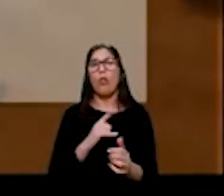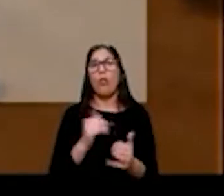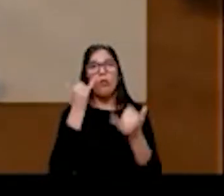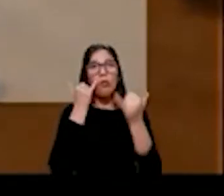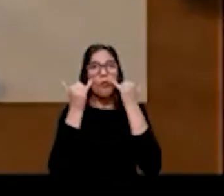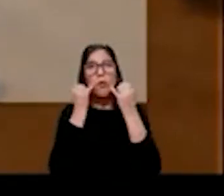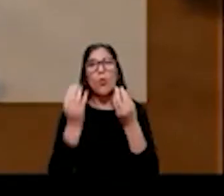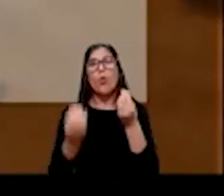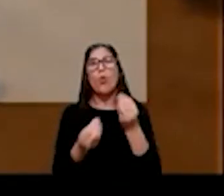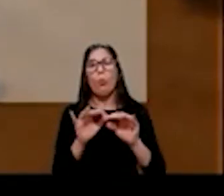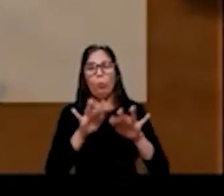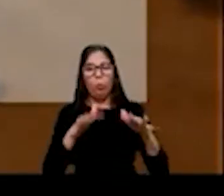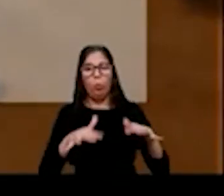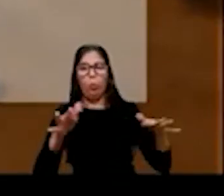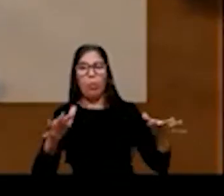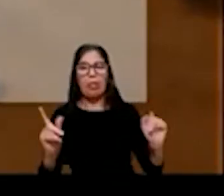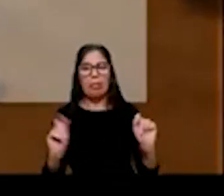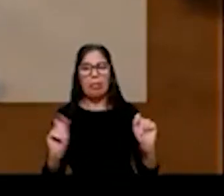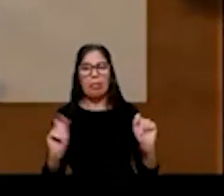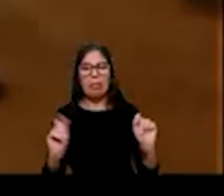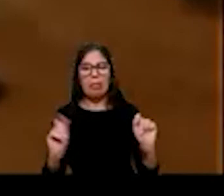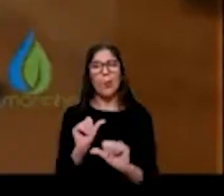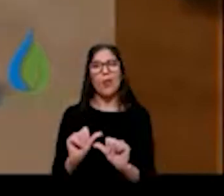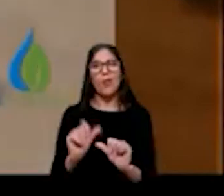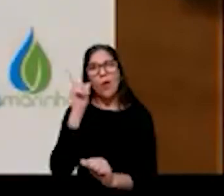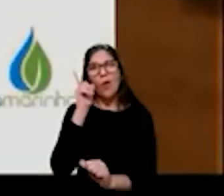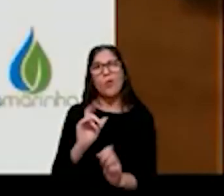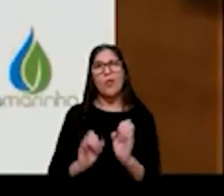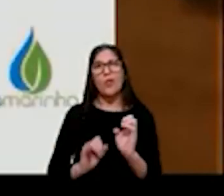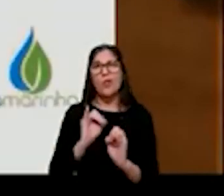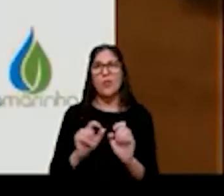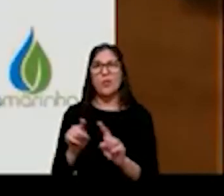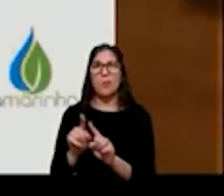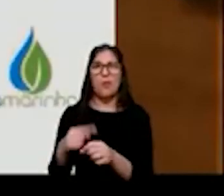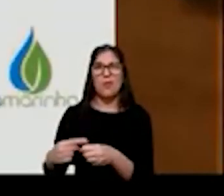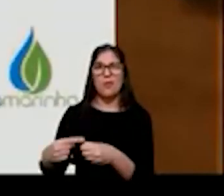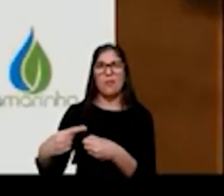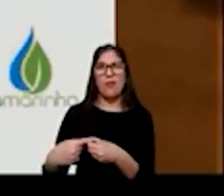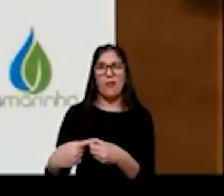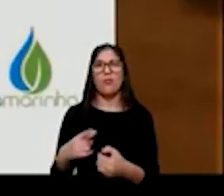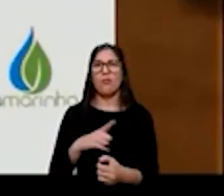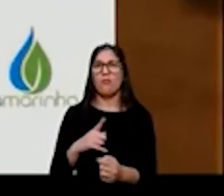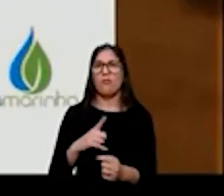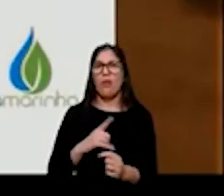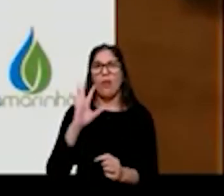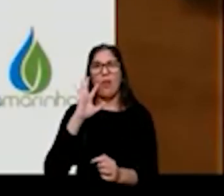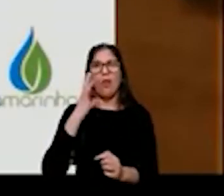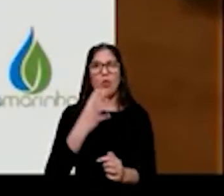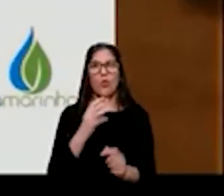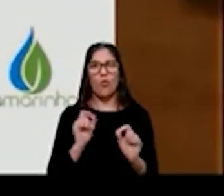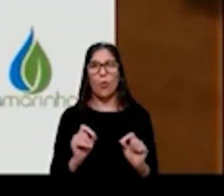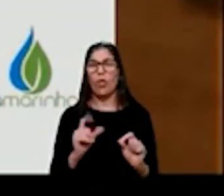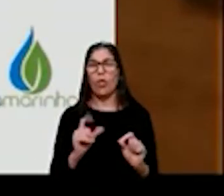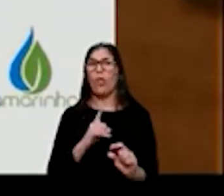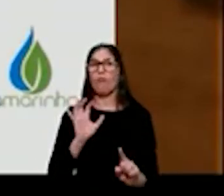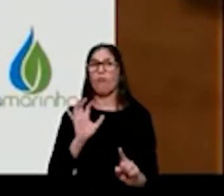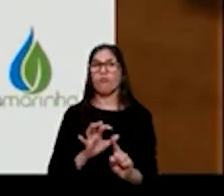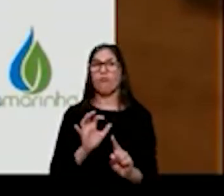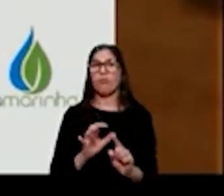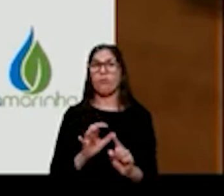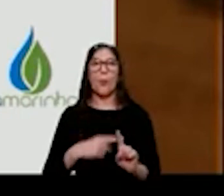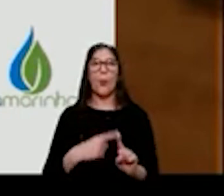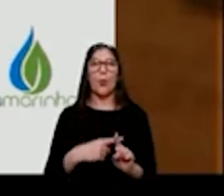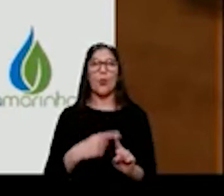auxiliar na transformação de indústrias e cidades e como as nossas soluções geram impacto positivo para as